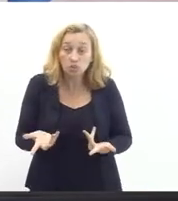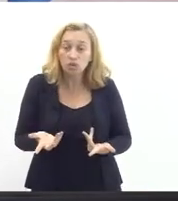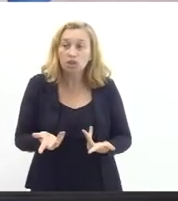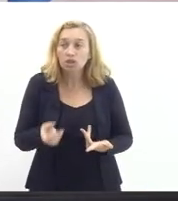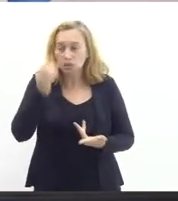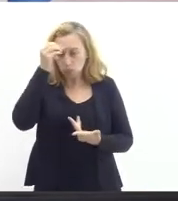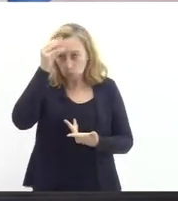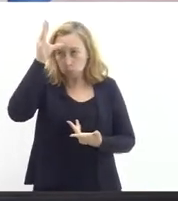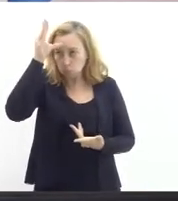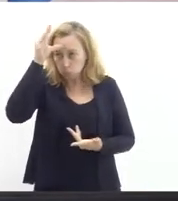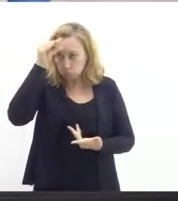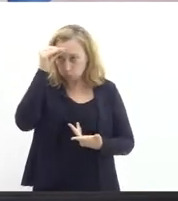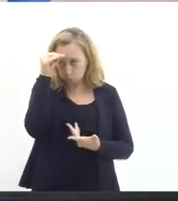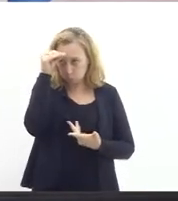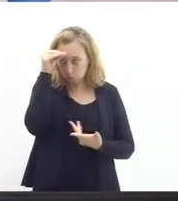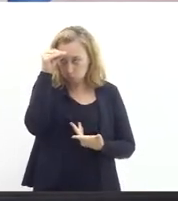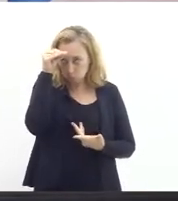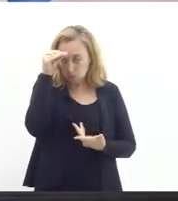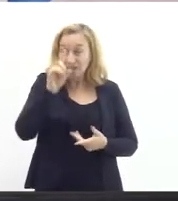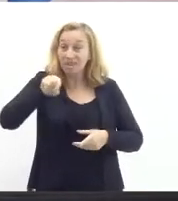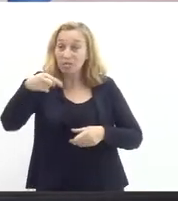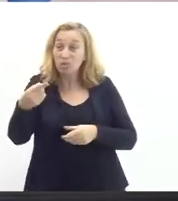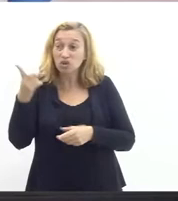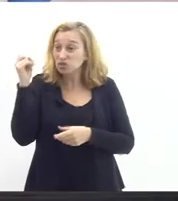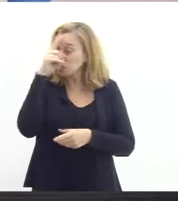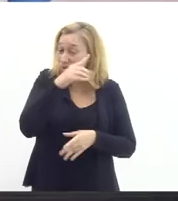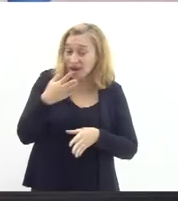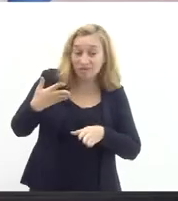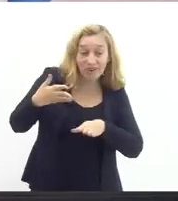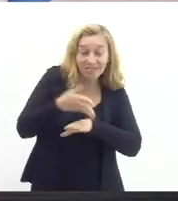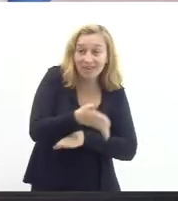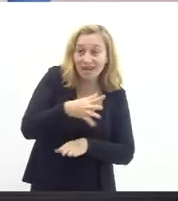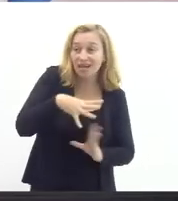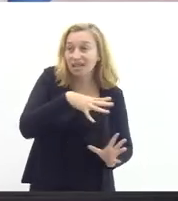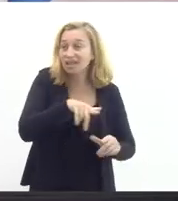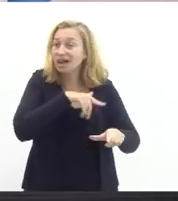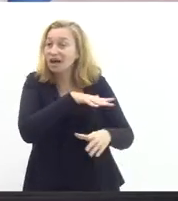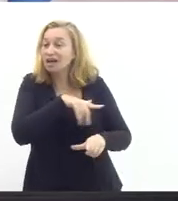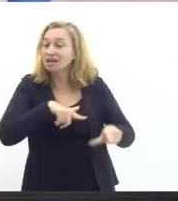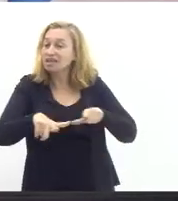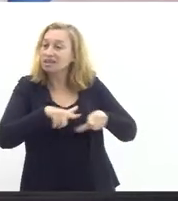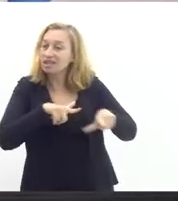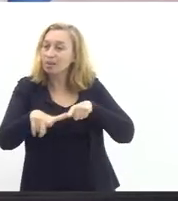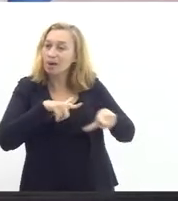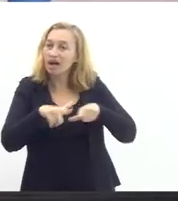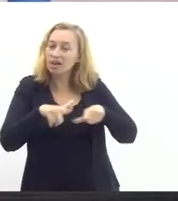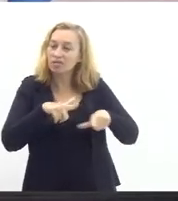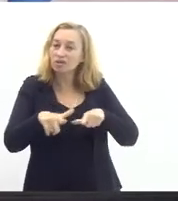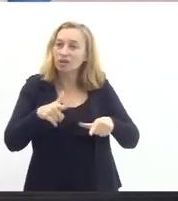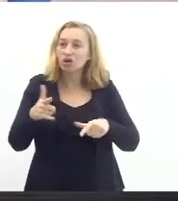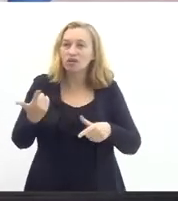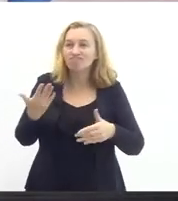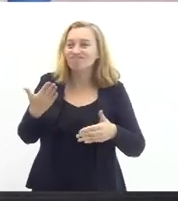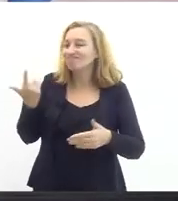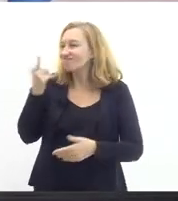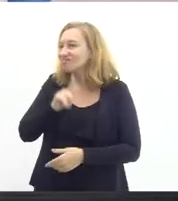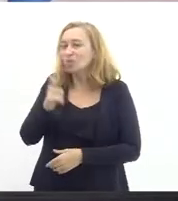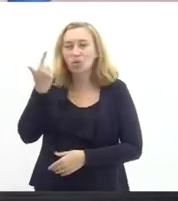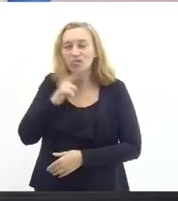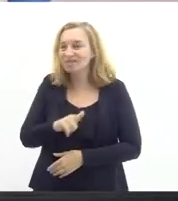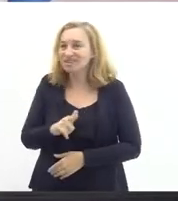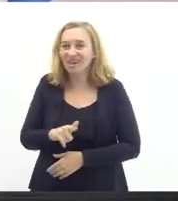tendo dificuldade para ingressar no mundo do trabalho tendo dificuldades para exercer a cidadania porque não conseguem dominar